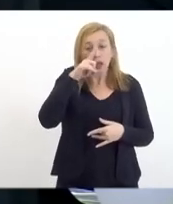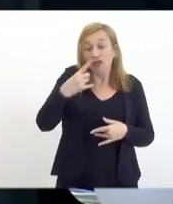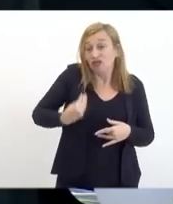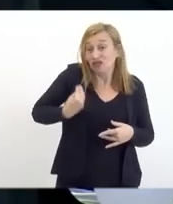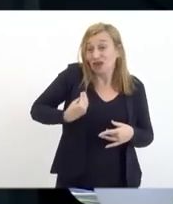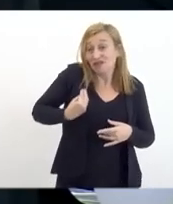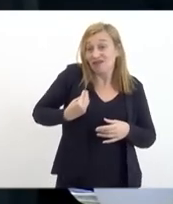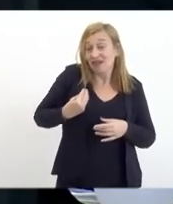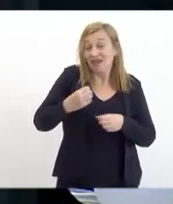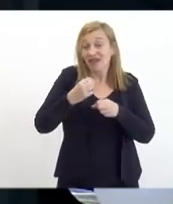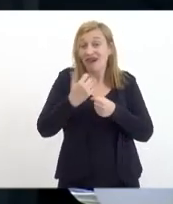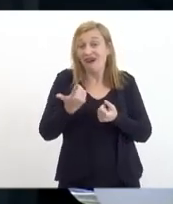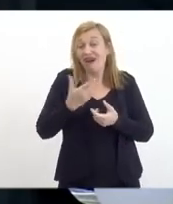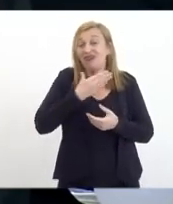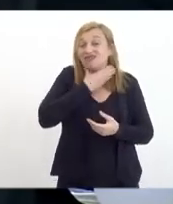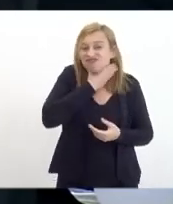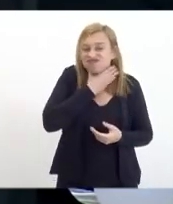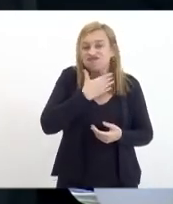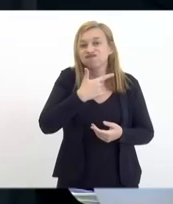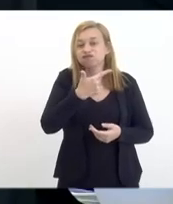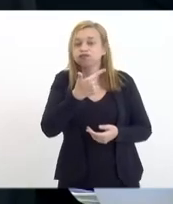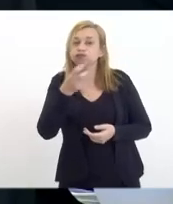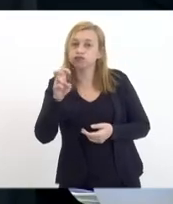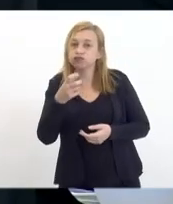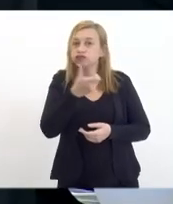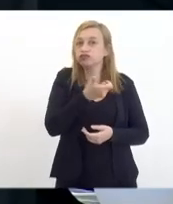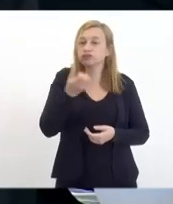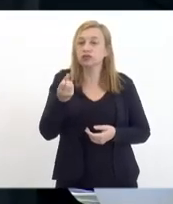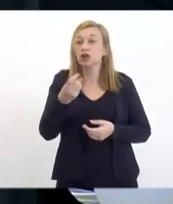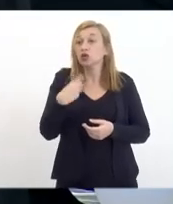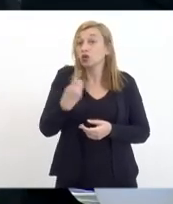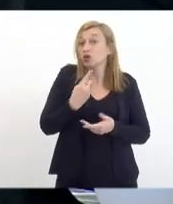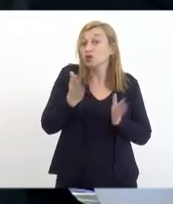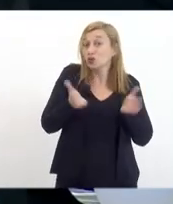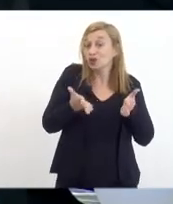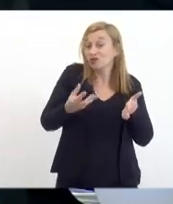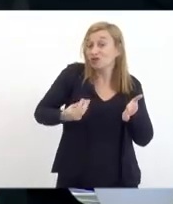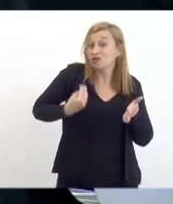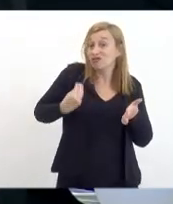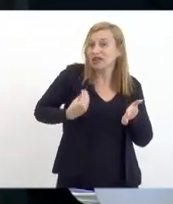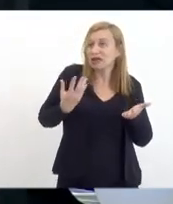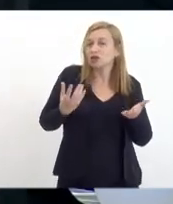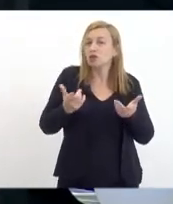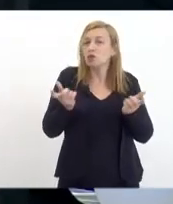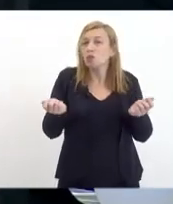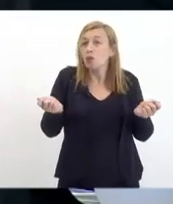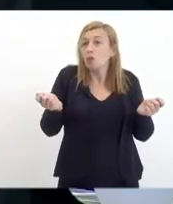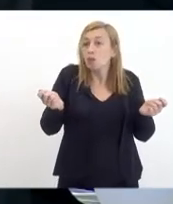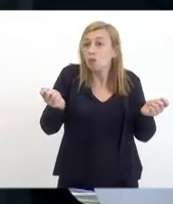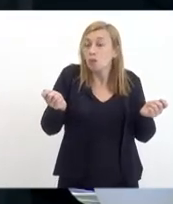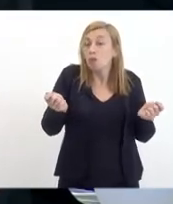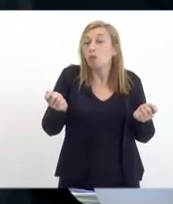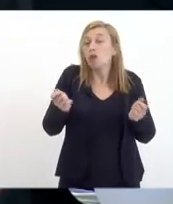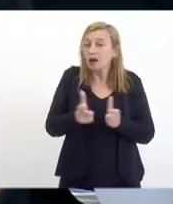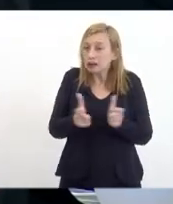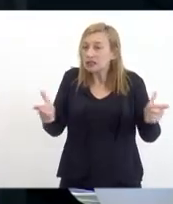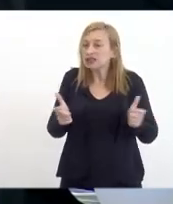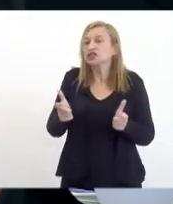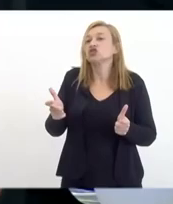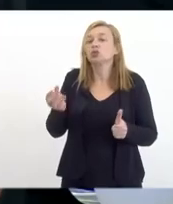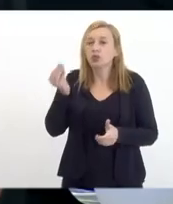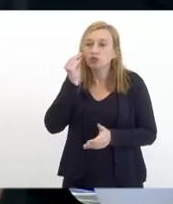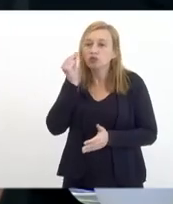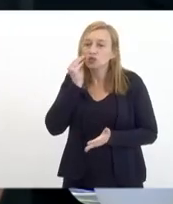crise né do 2015 e 2016 nós estamos vivendo hoje uma grande oportunidade iniciando hoje na